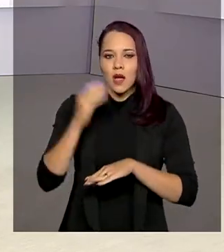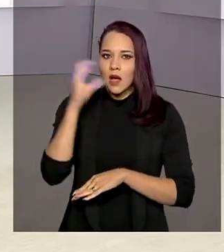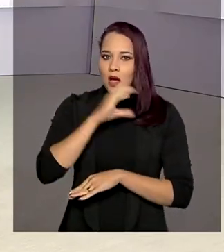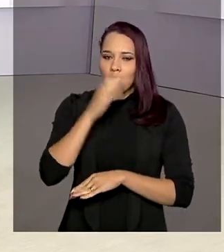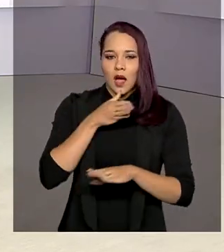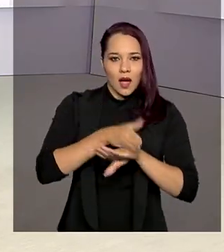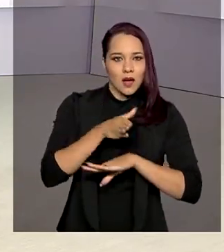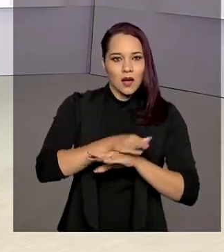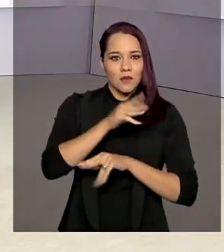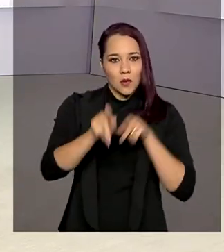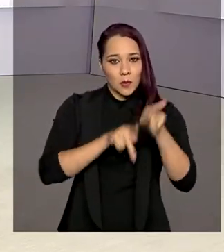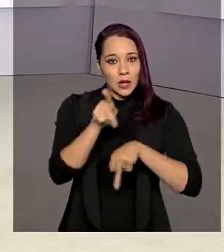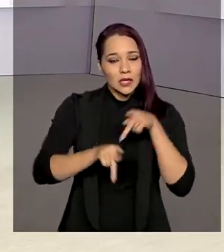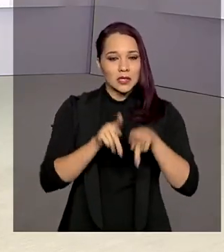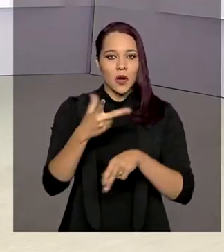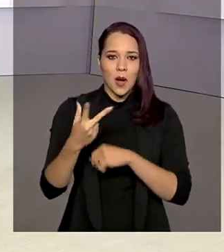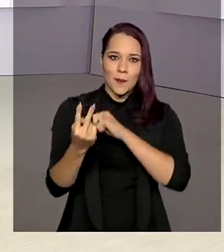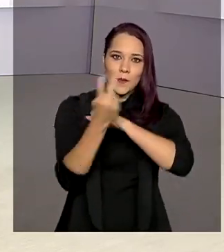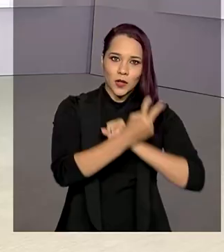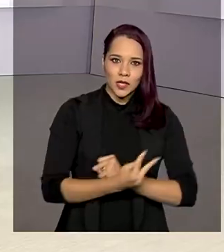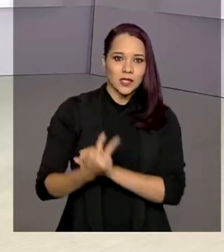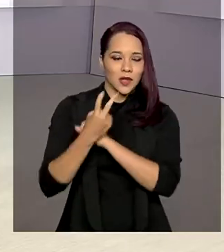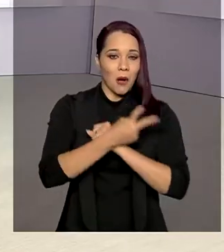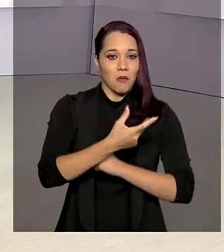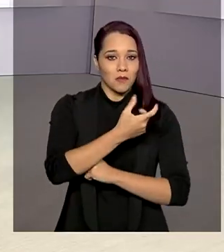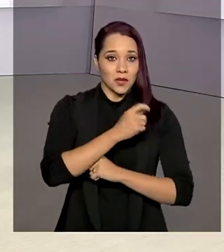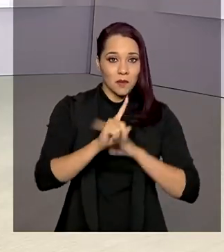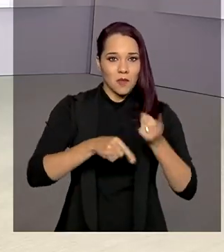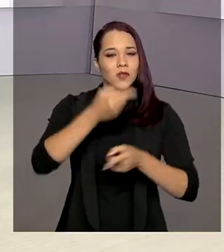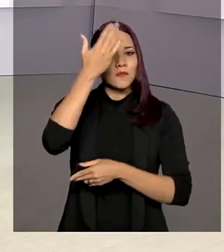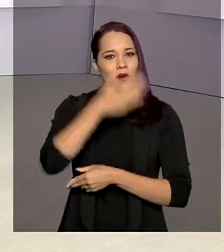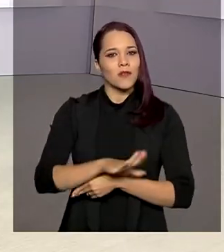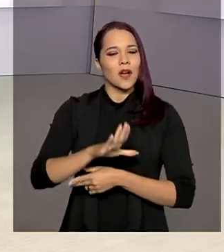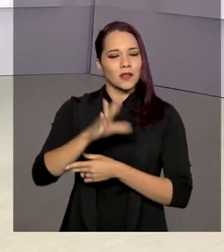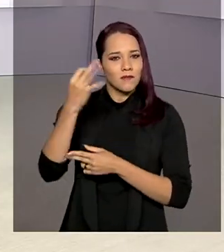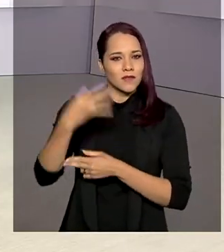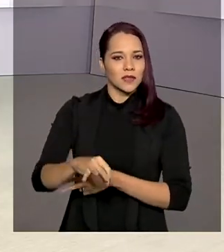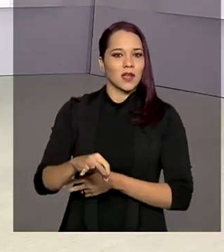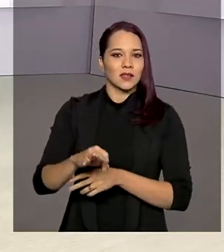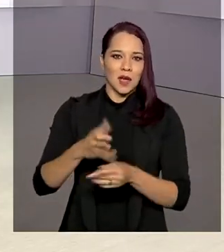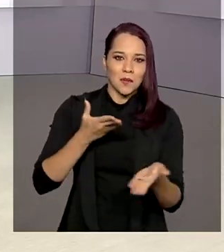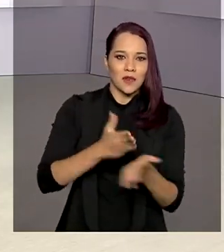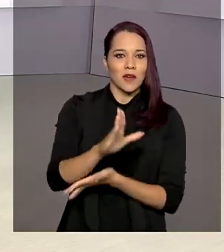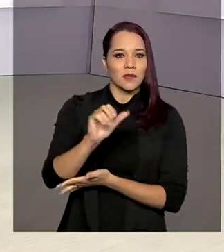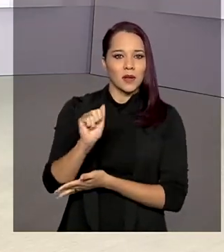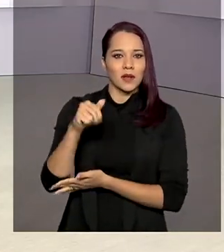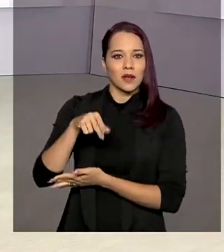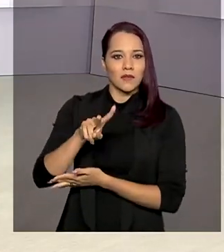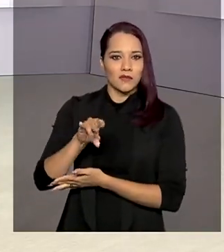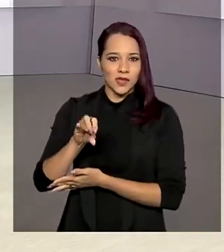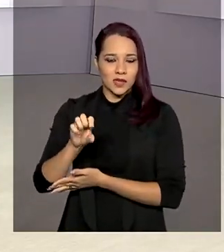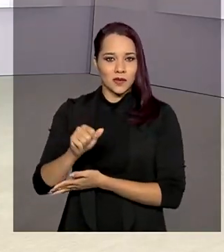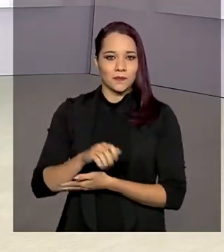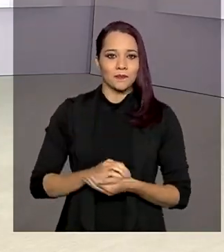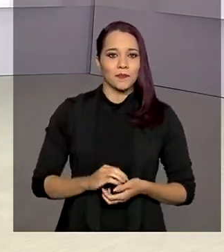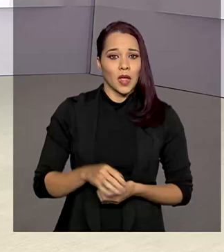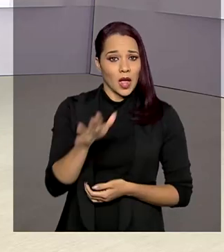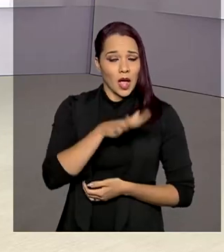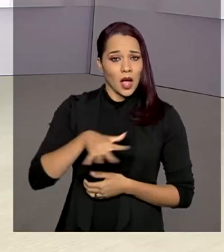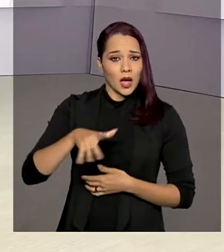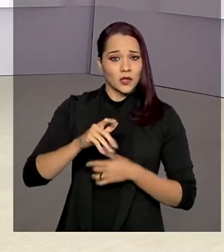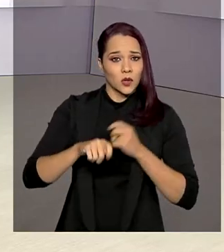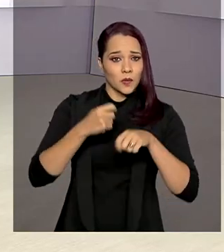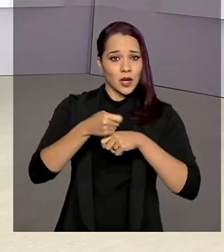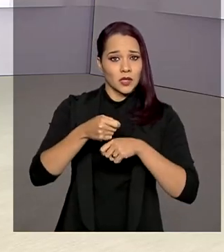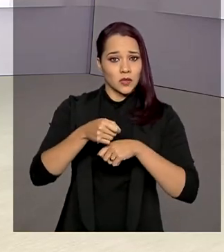acesso da população à imunização, assim que comprovada a eficácia e aprovada pela Anvisa. A Câmara de Comércio Exterior